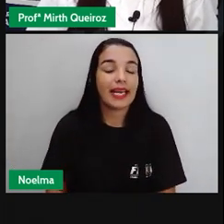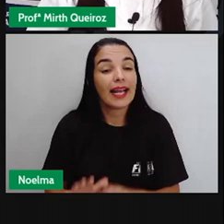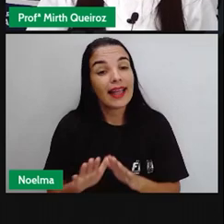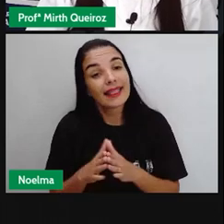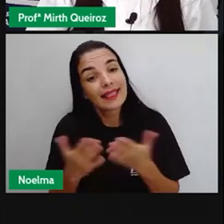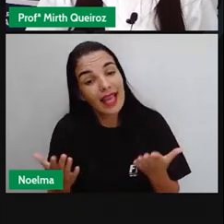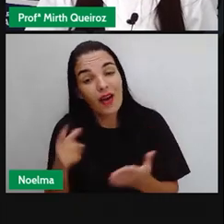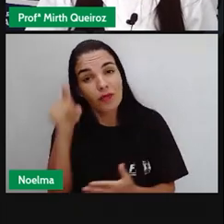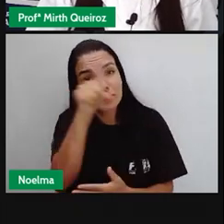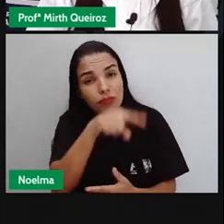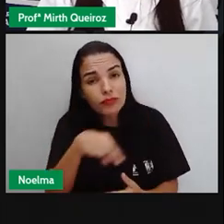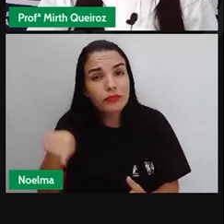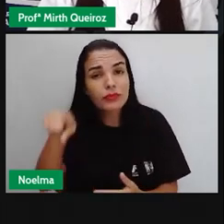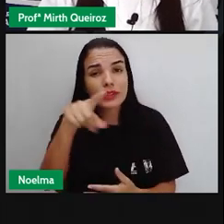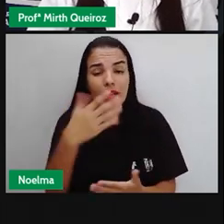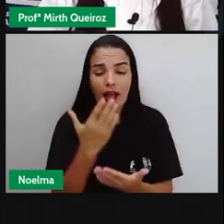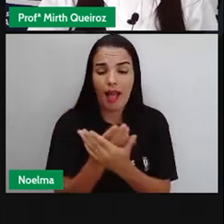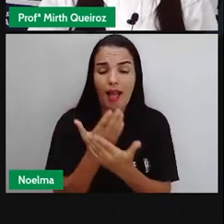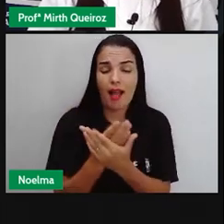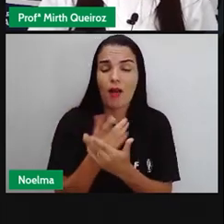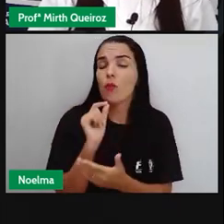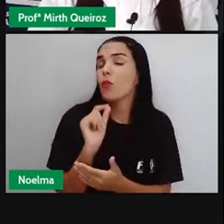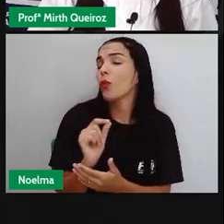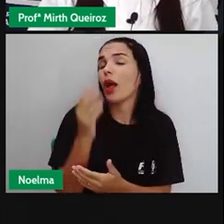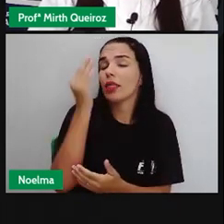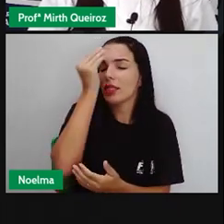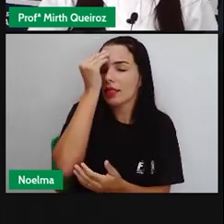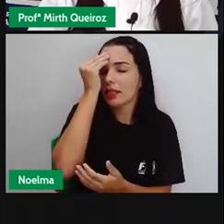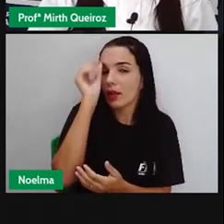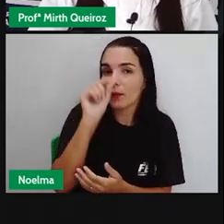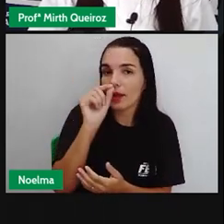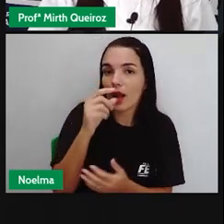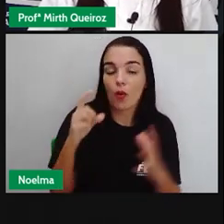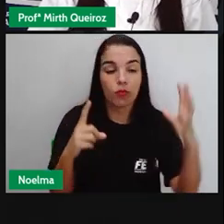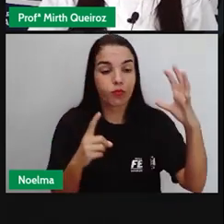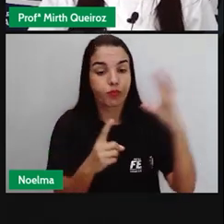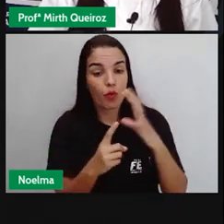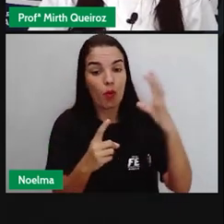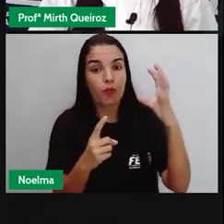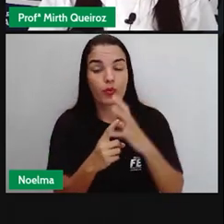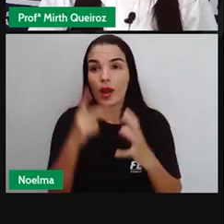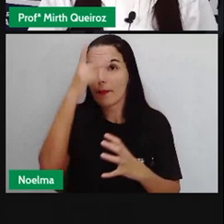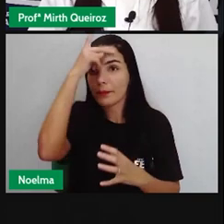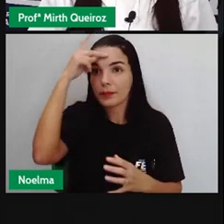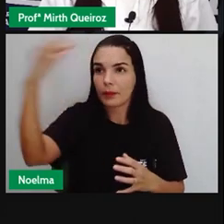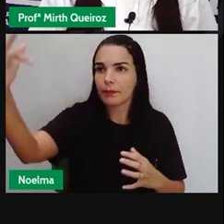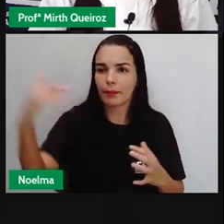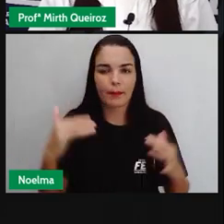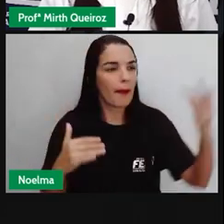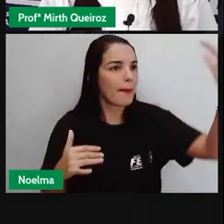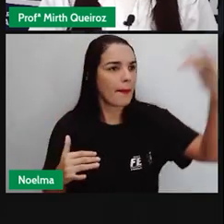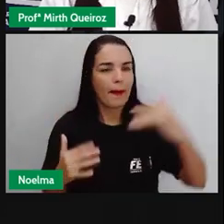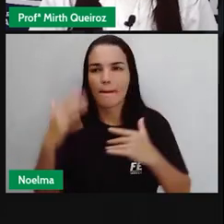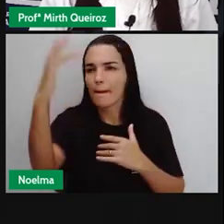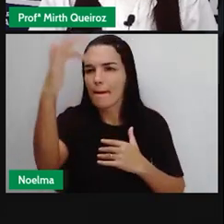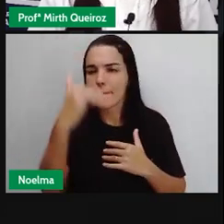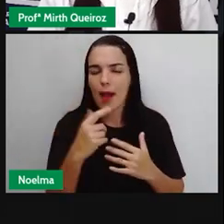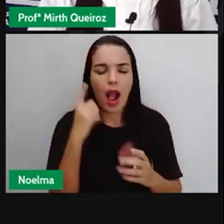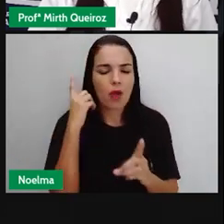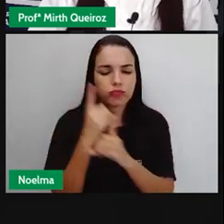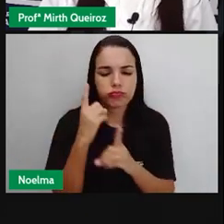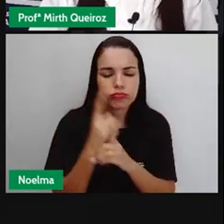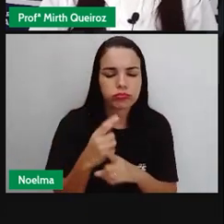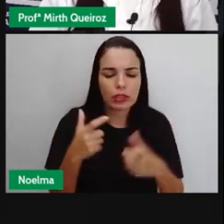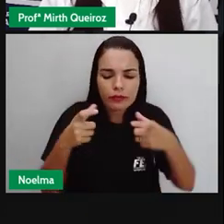Então, gente, nessa aula nós falamos sobre a influência desses povos, de onde eles vieram, onde eles se instalaram no Brasil.